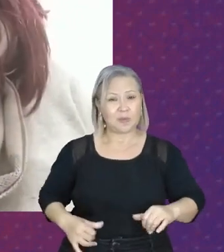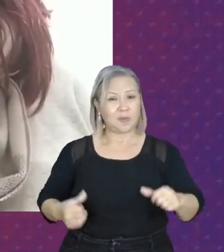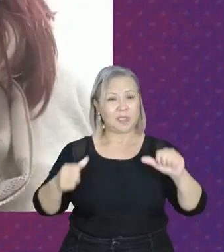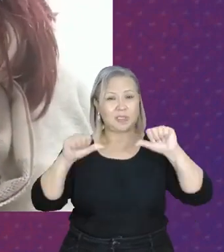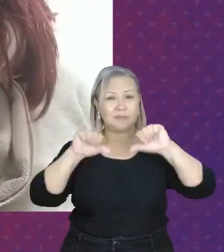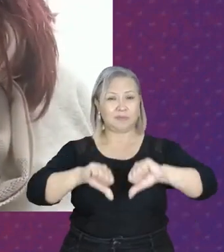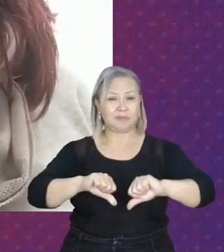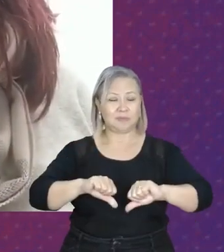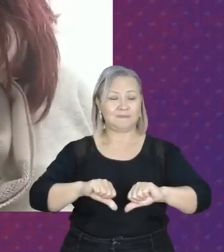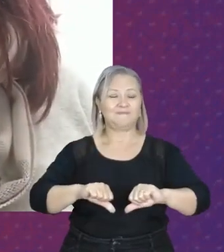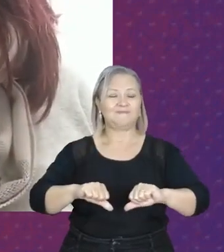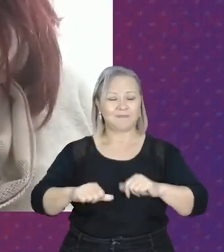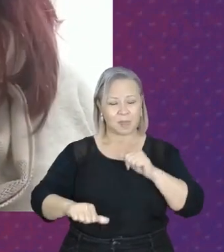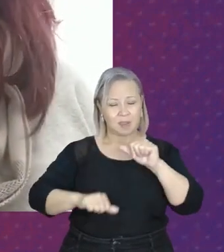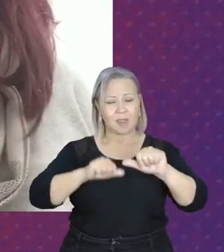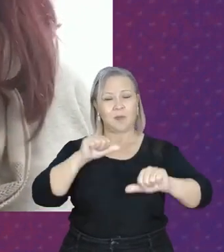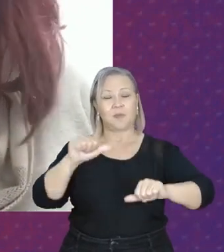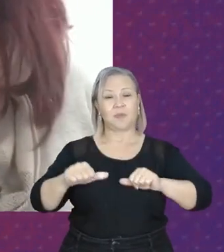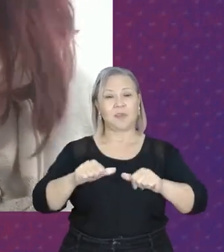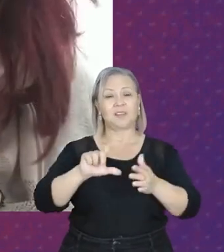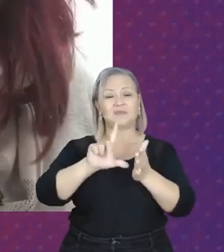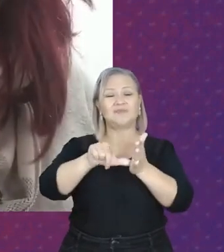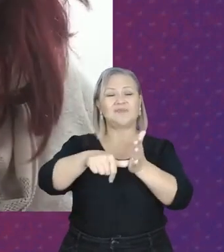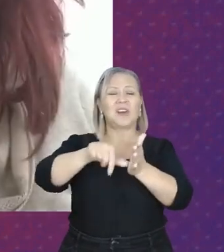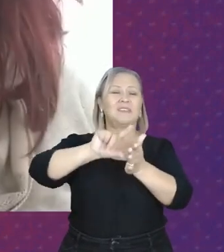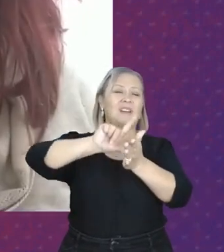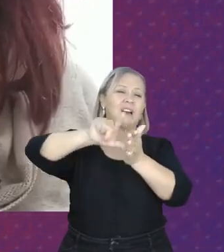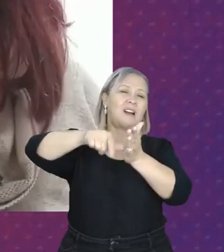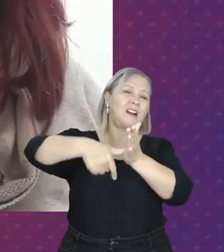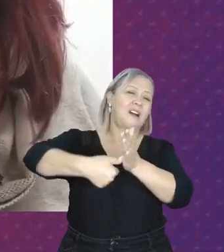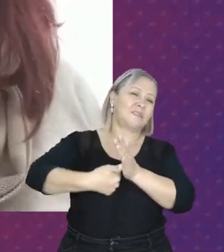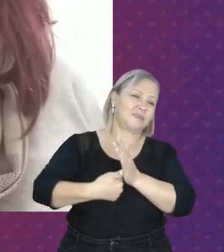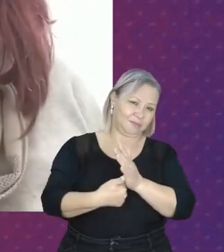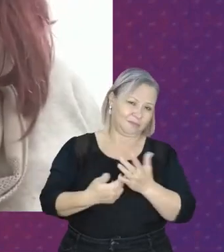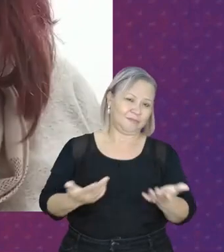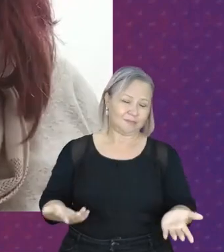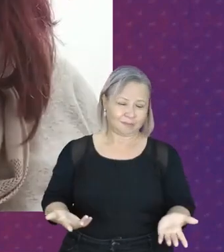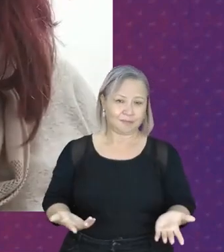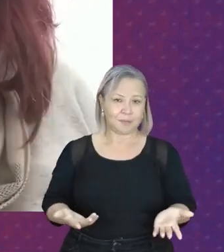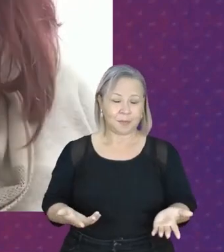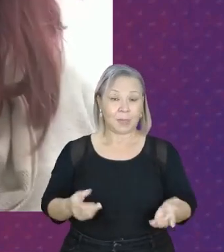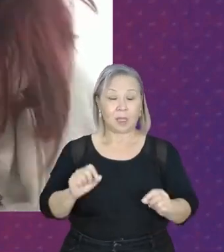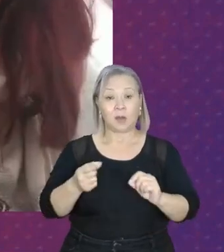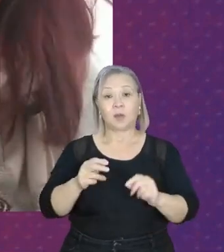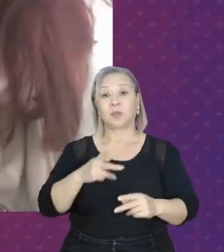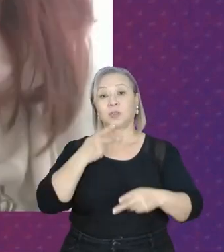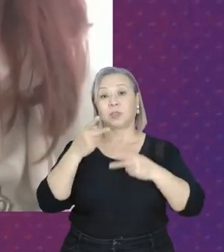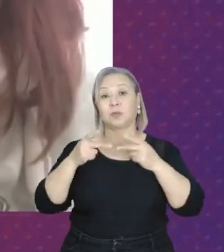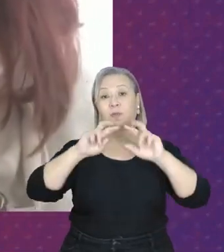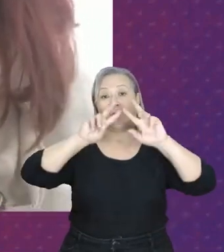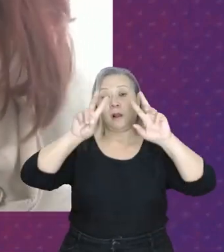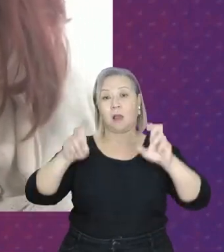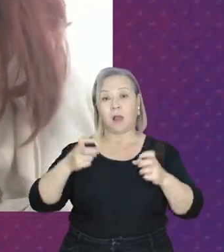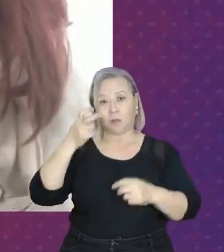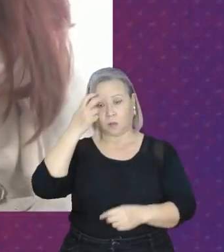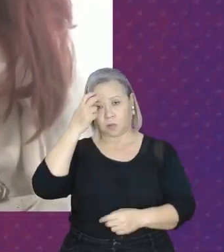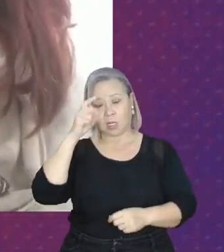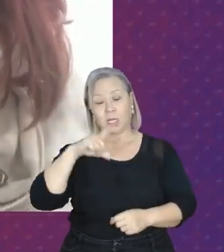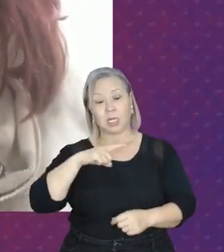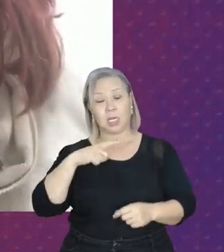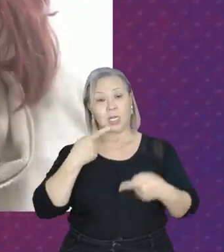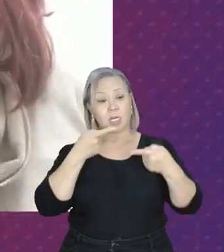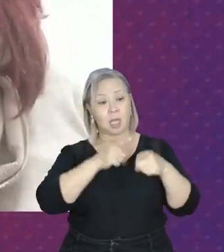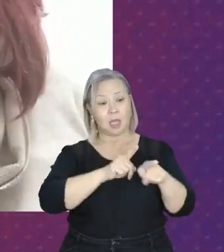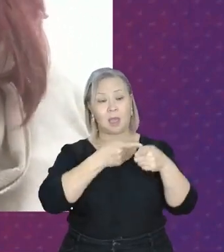um retrocesso muito grande no que se refere à cultura. E isso também tem afetado